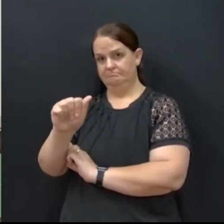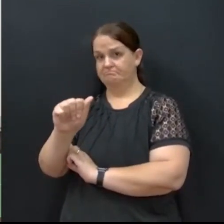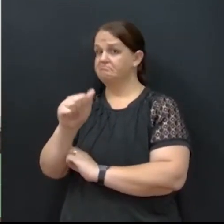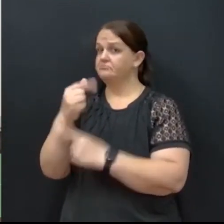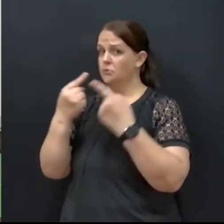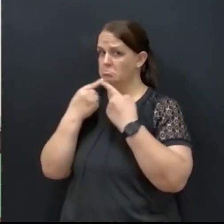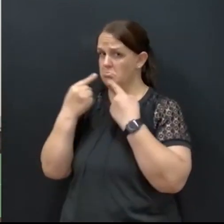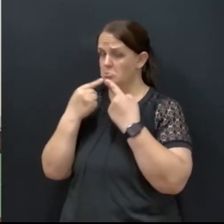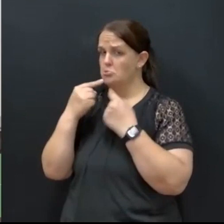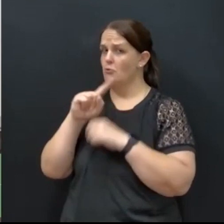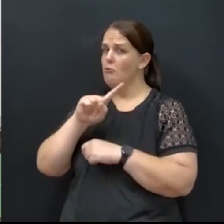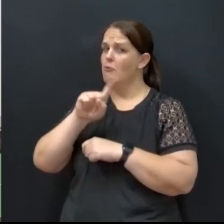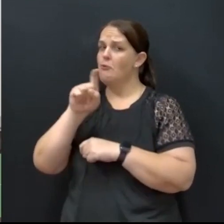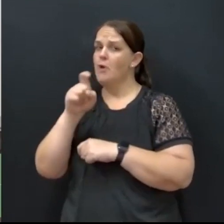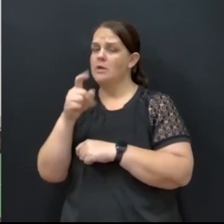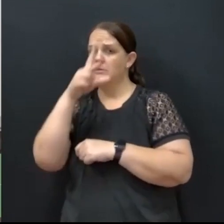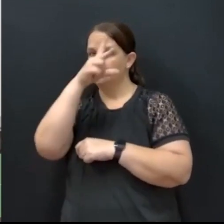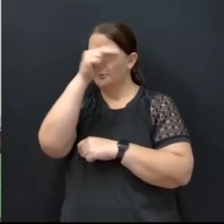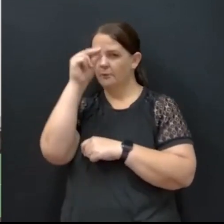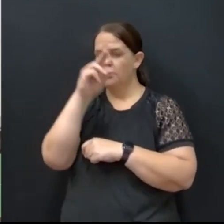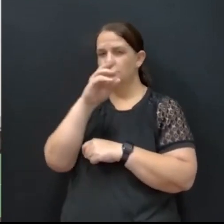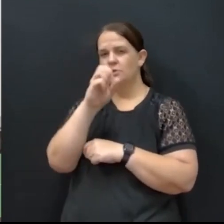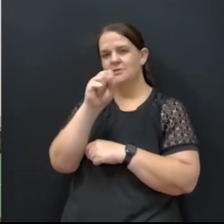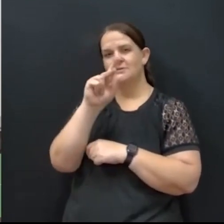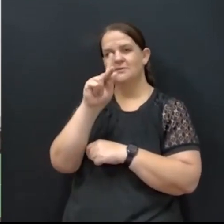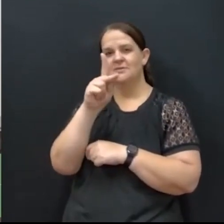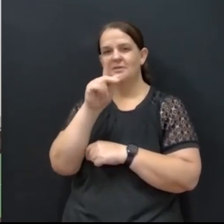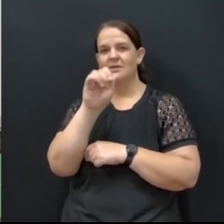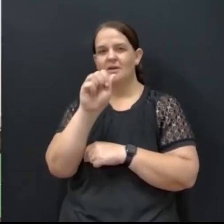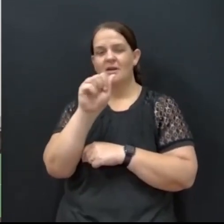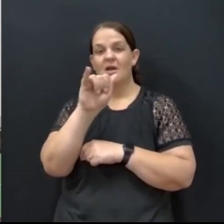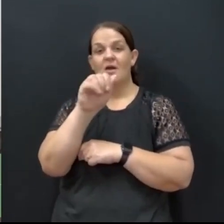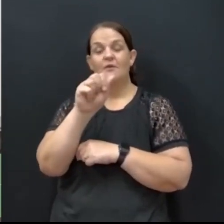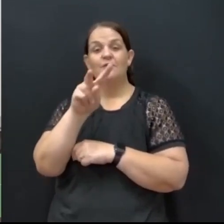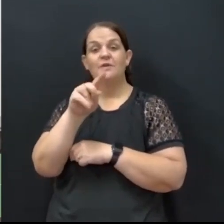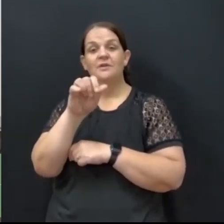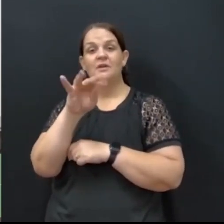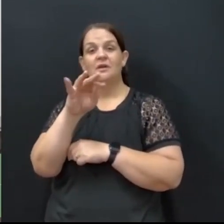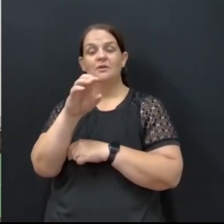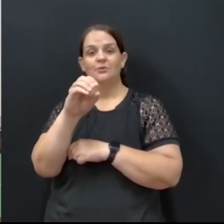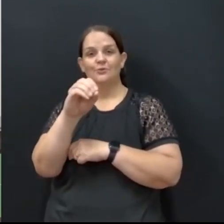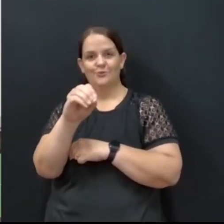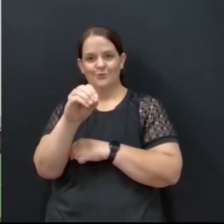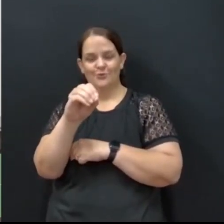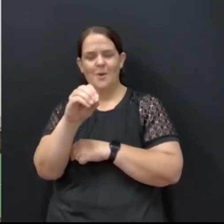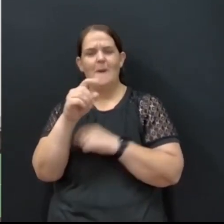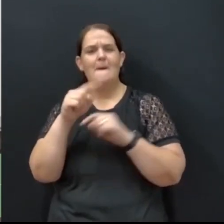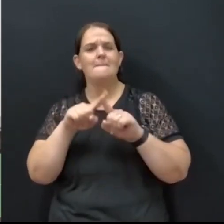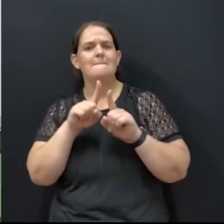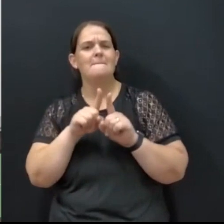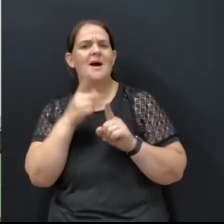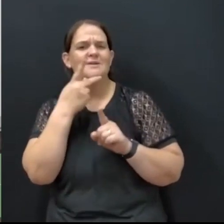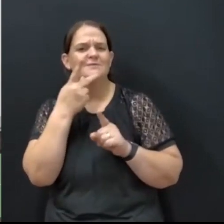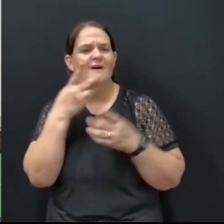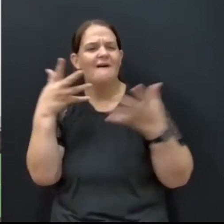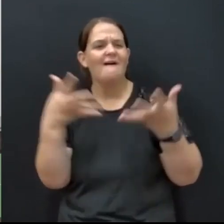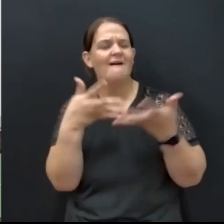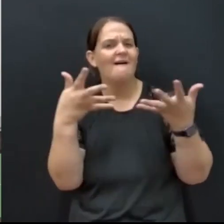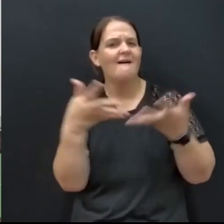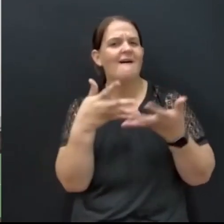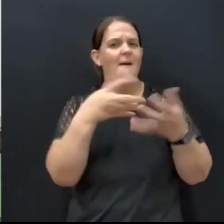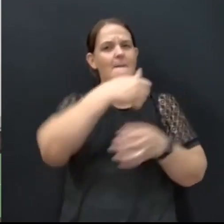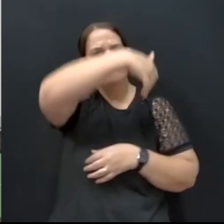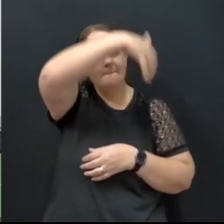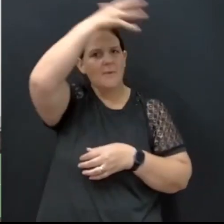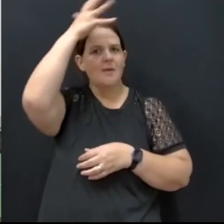vocês é engraçado que quando o filho nasce bonito todo mundo quer apadrinhar mas em aqui dar louros para o Mikeleto o Mikeleto deu a